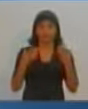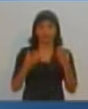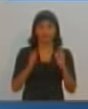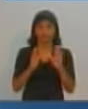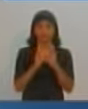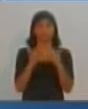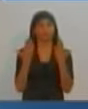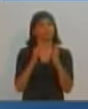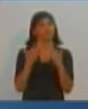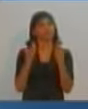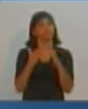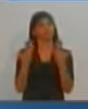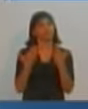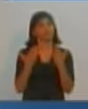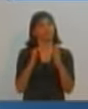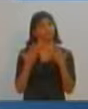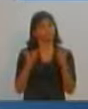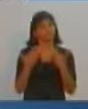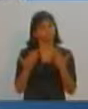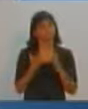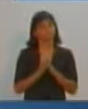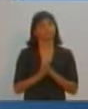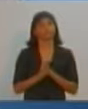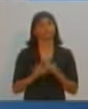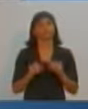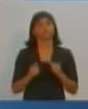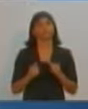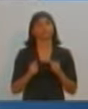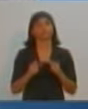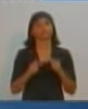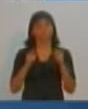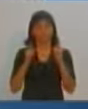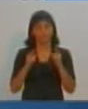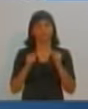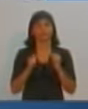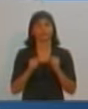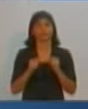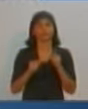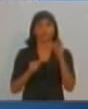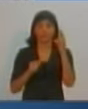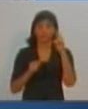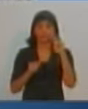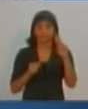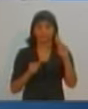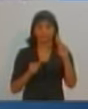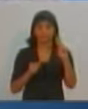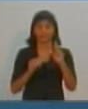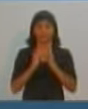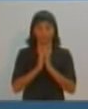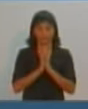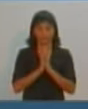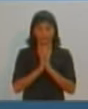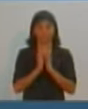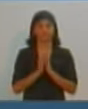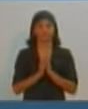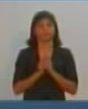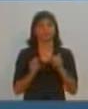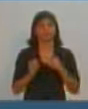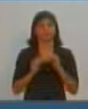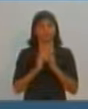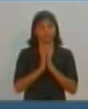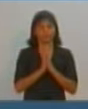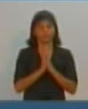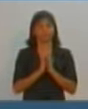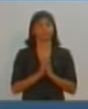assumir um compromisso aqui com você, eleitor de presidente e presidente. Me dê uma chance e eu vou mostrar pra você que eu sou capaz. Ok, Dodô. E